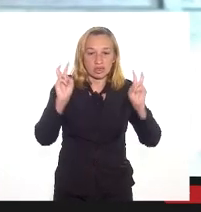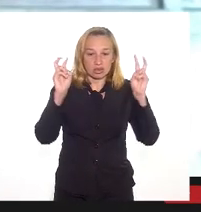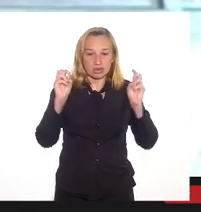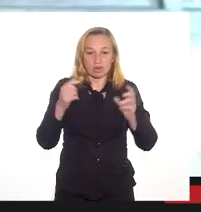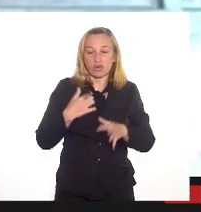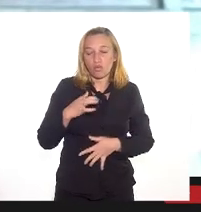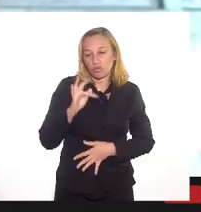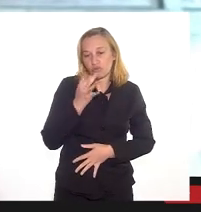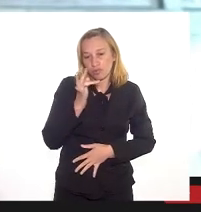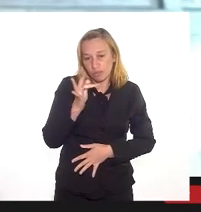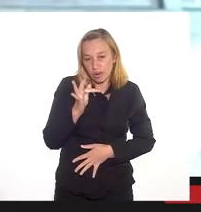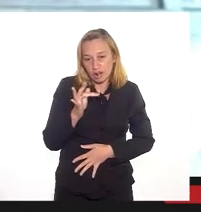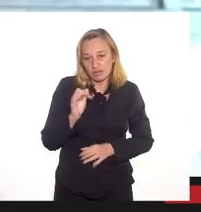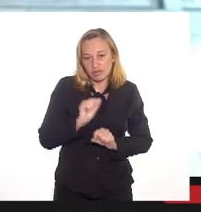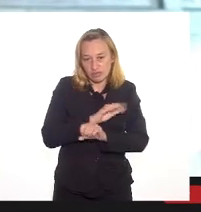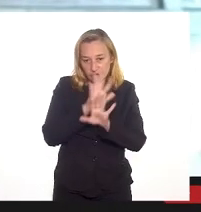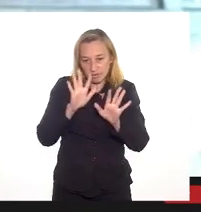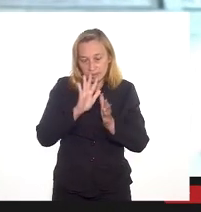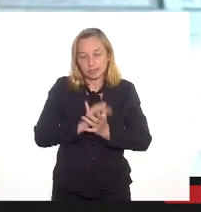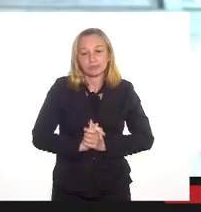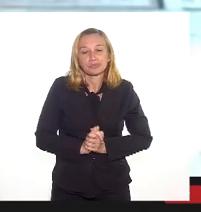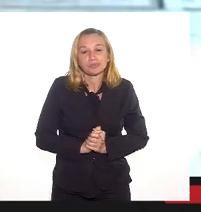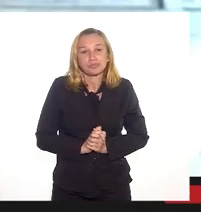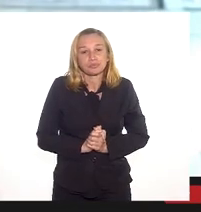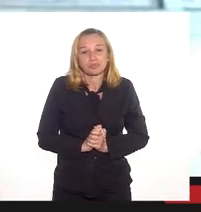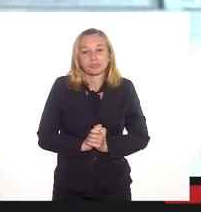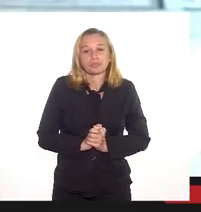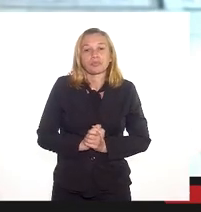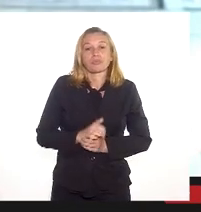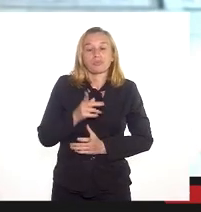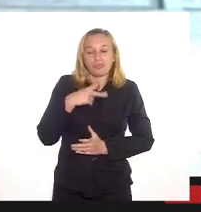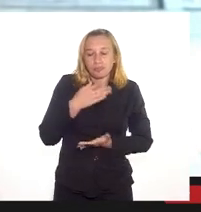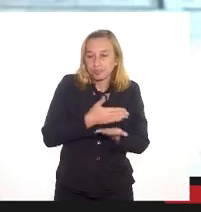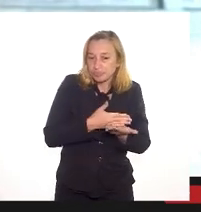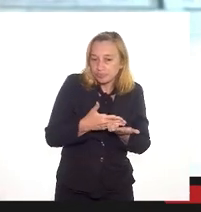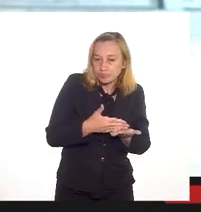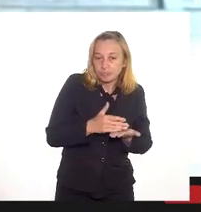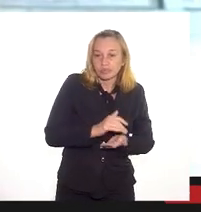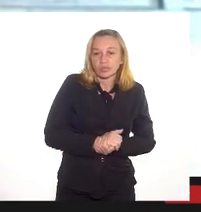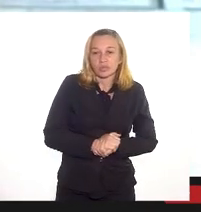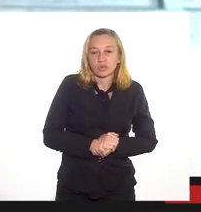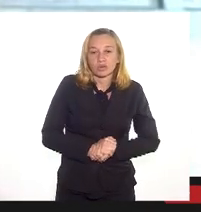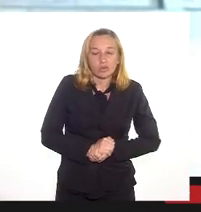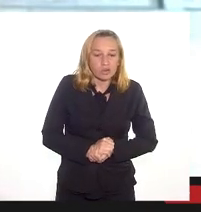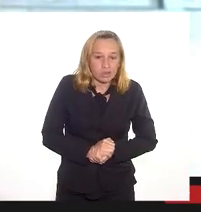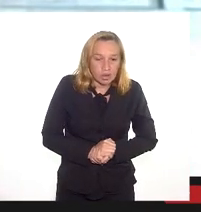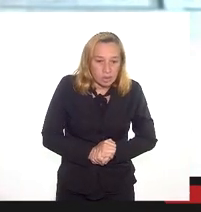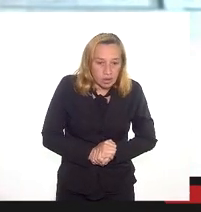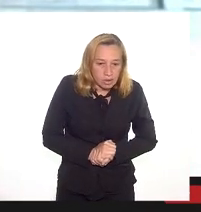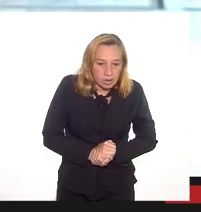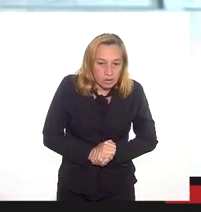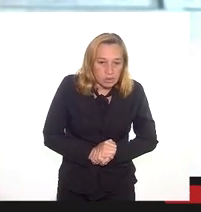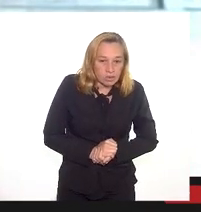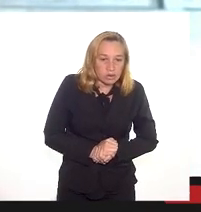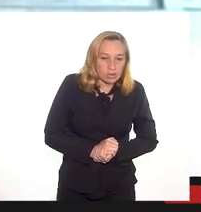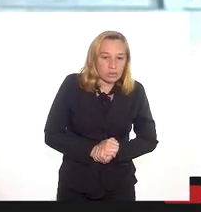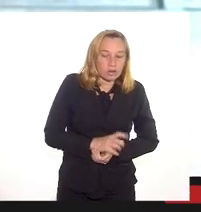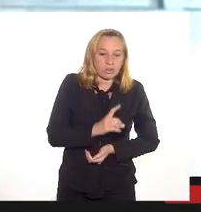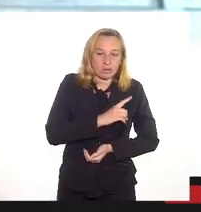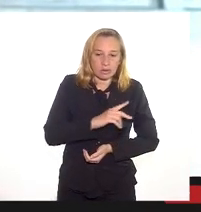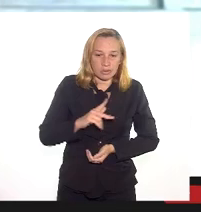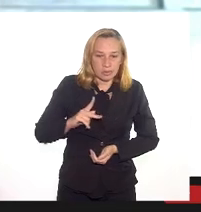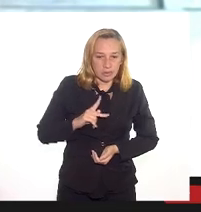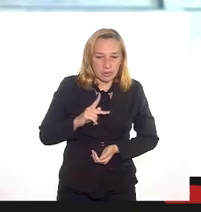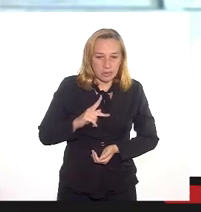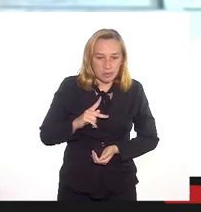fazer um breve esclarecimento. Como eu disse inicialmente, eu sou Alessandra Bentes, eu sou defensora pública do quarto